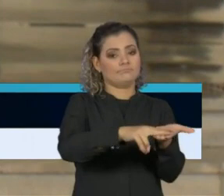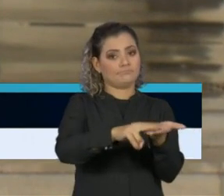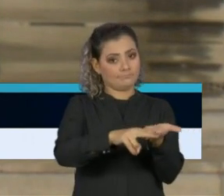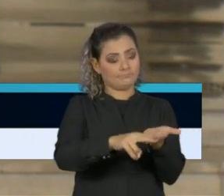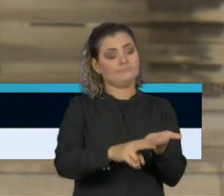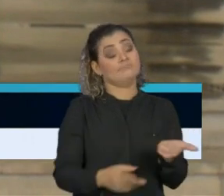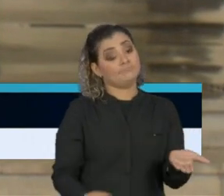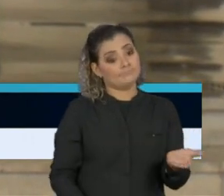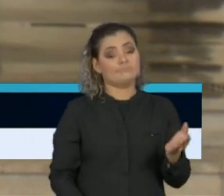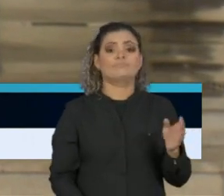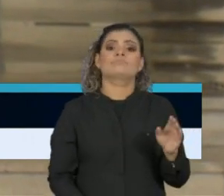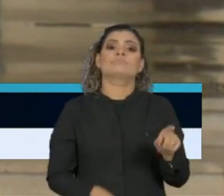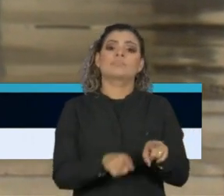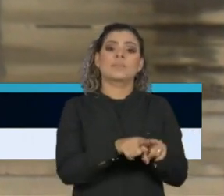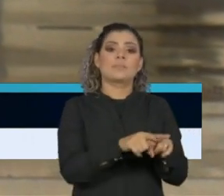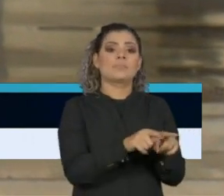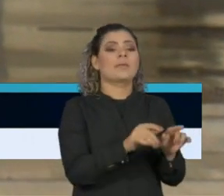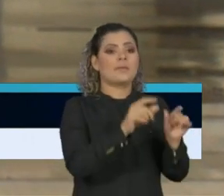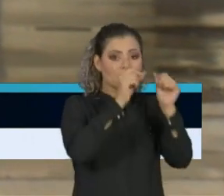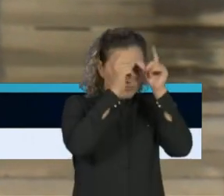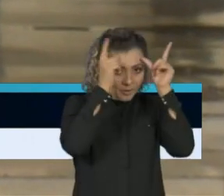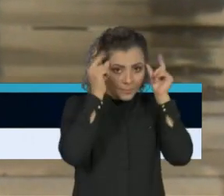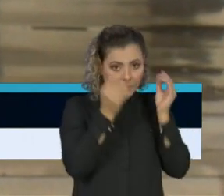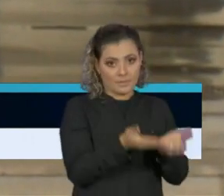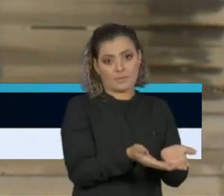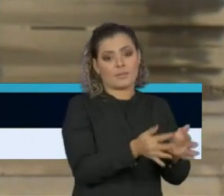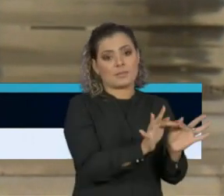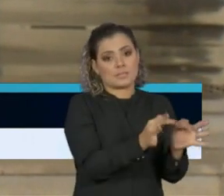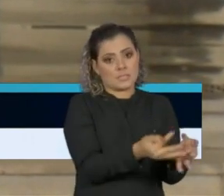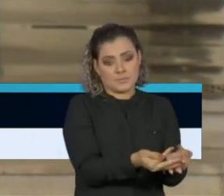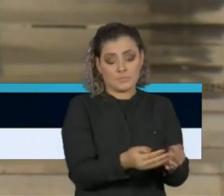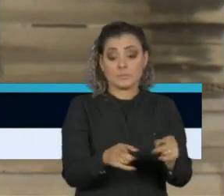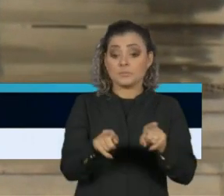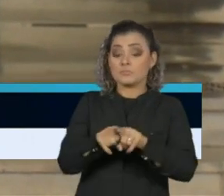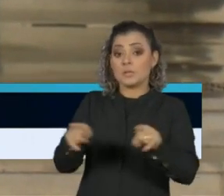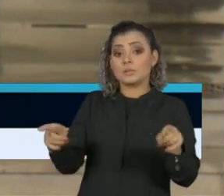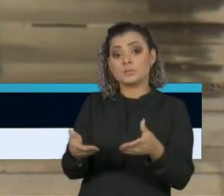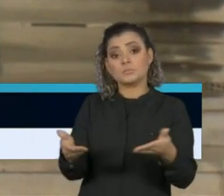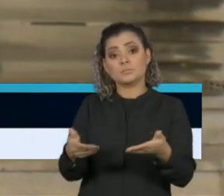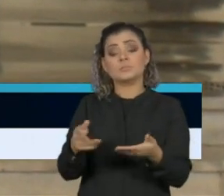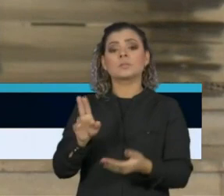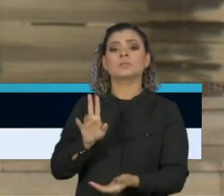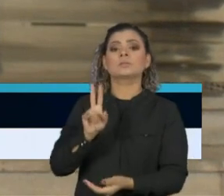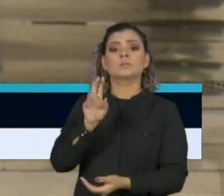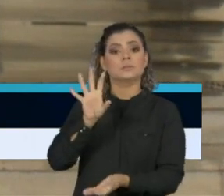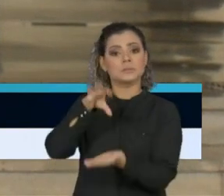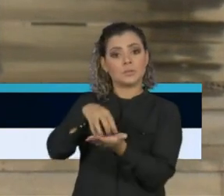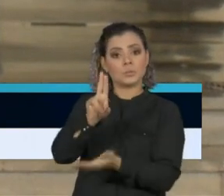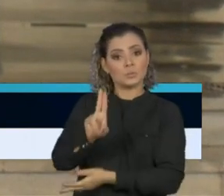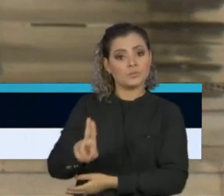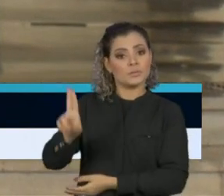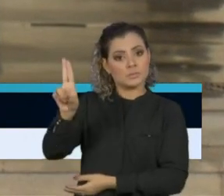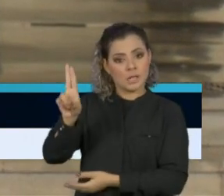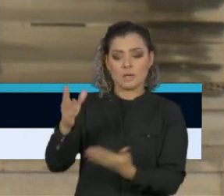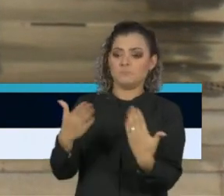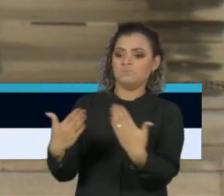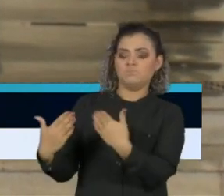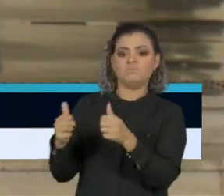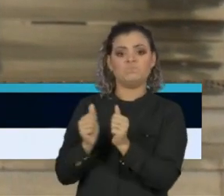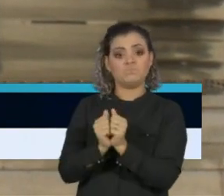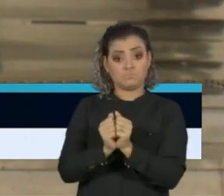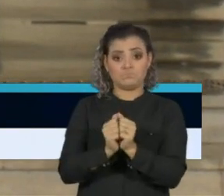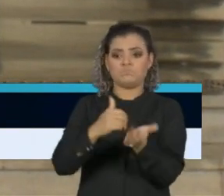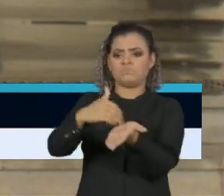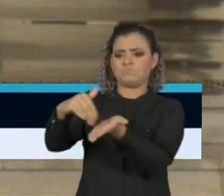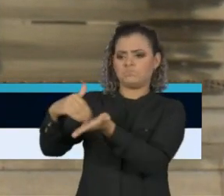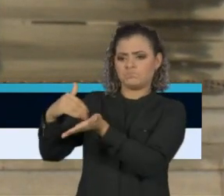casos menos graves. Hoje, pela manhã, na qualidade de reitor do Centro Universitário ABC, governador, eu me reuni com todos